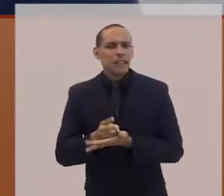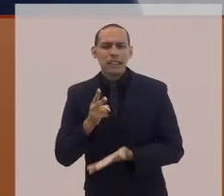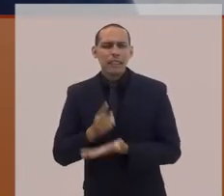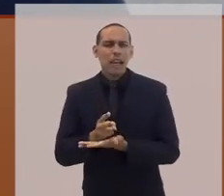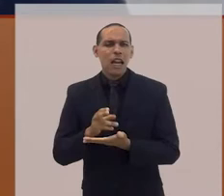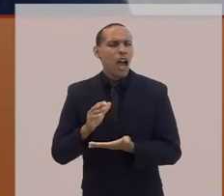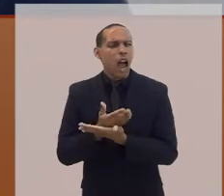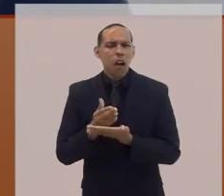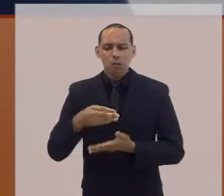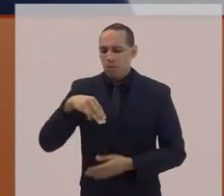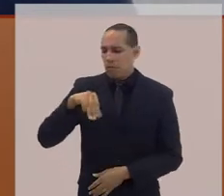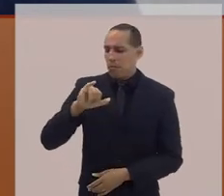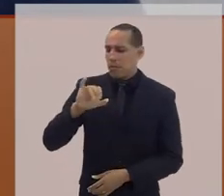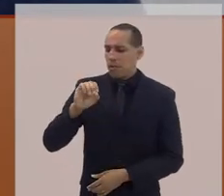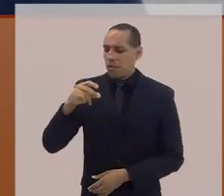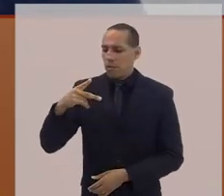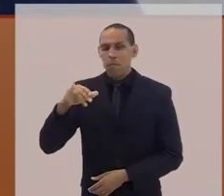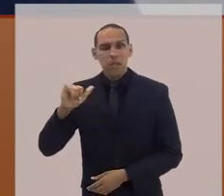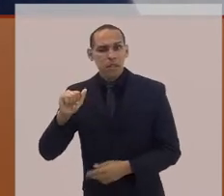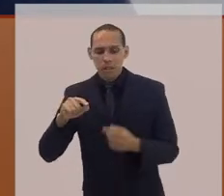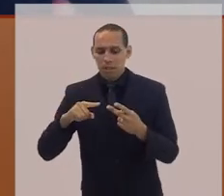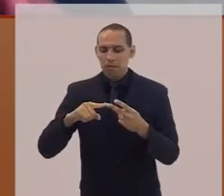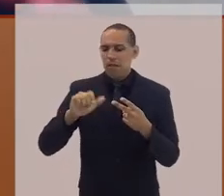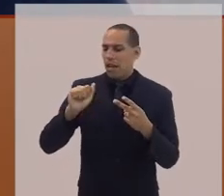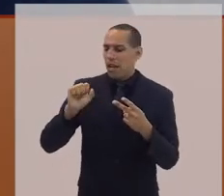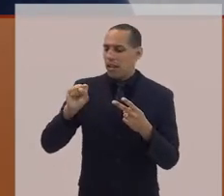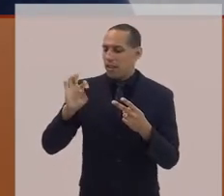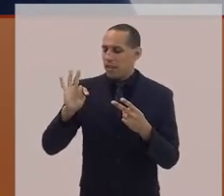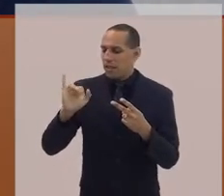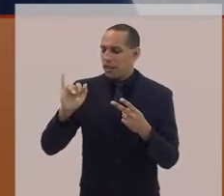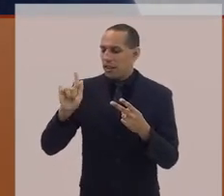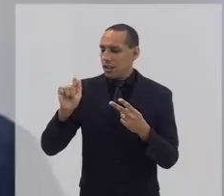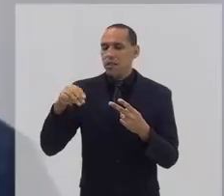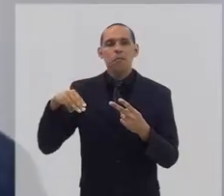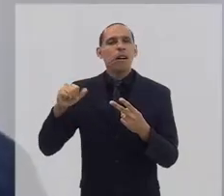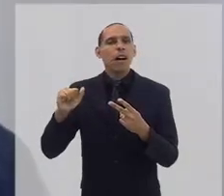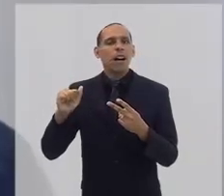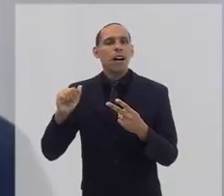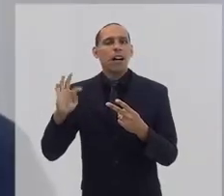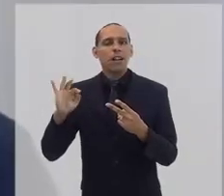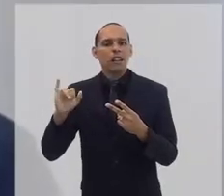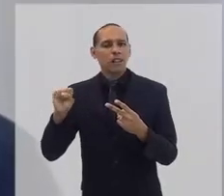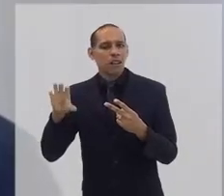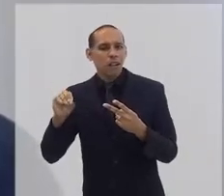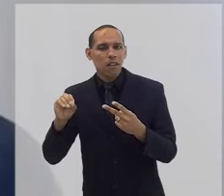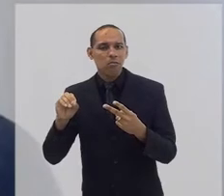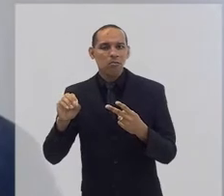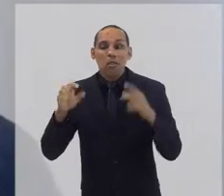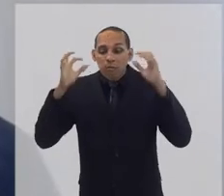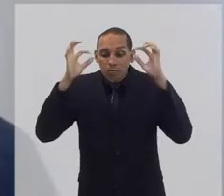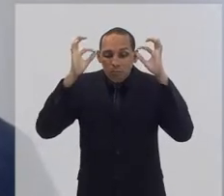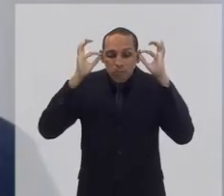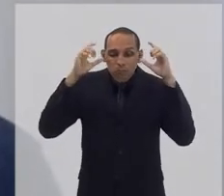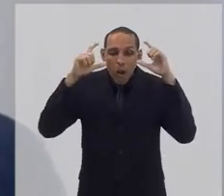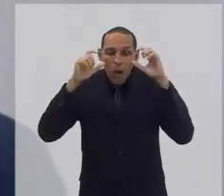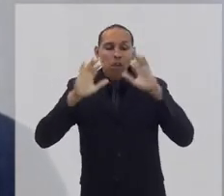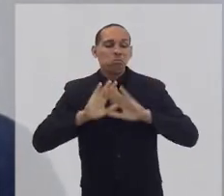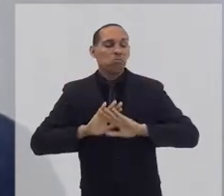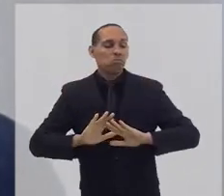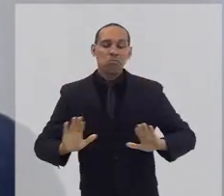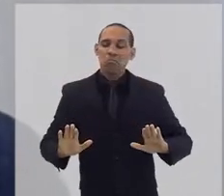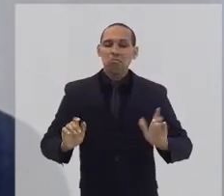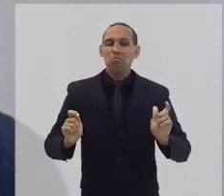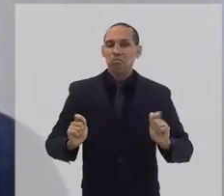óculos. Eu achei que fosse mais um problema como esse, de correção com óculos. Mas quando fui fazer o exame, foi